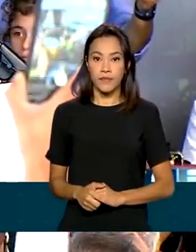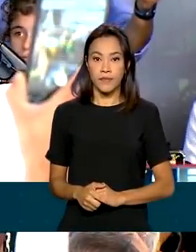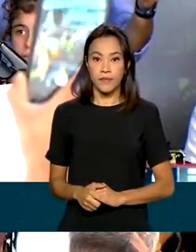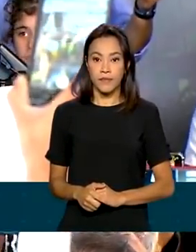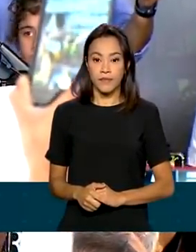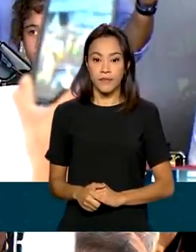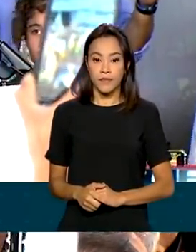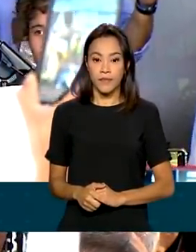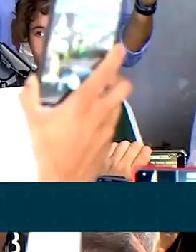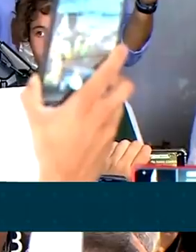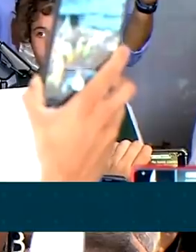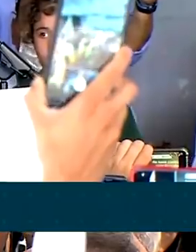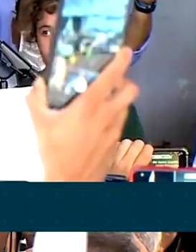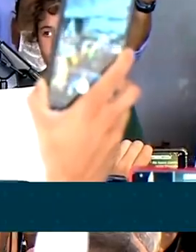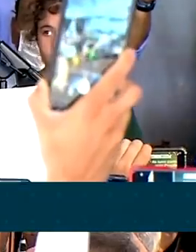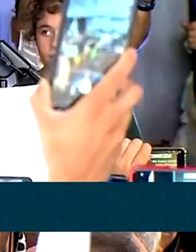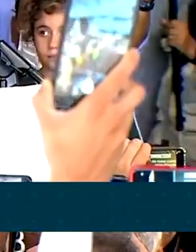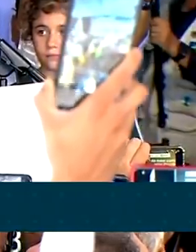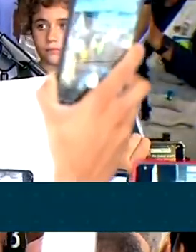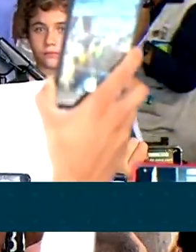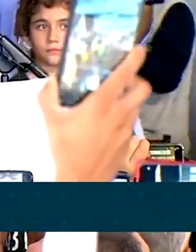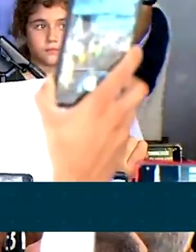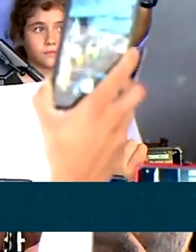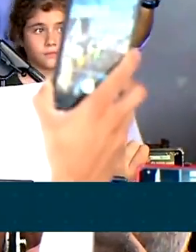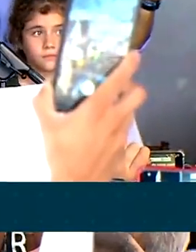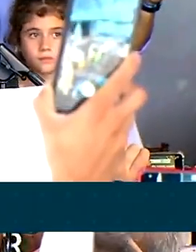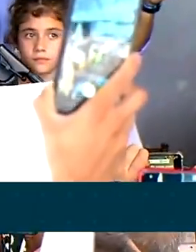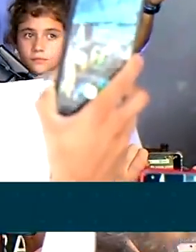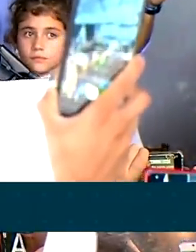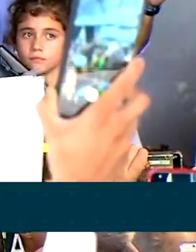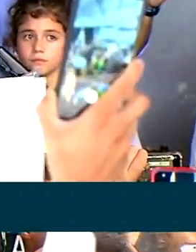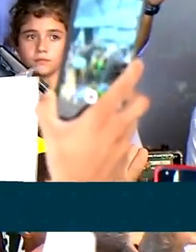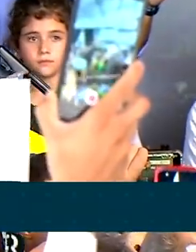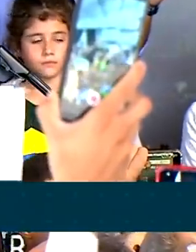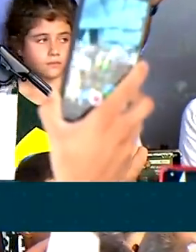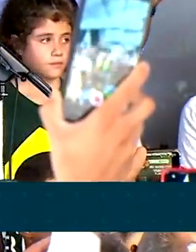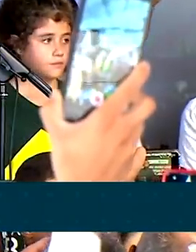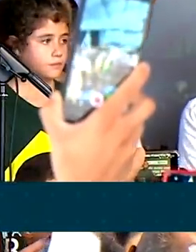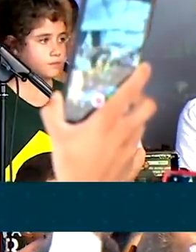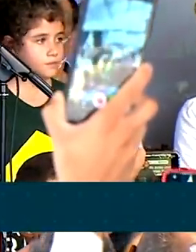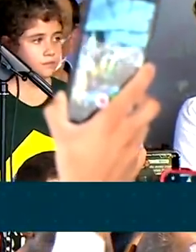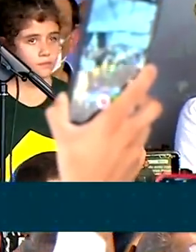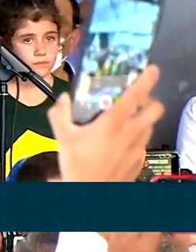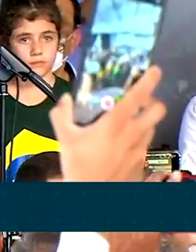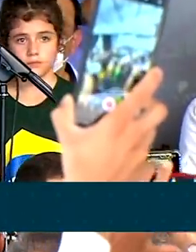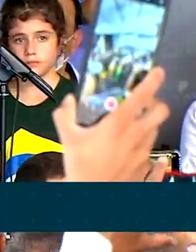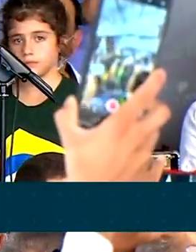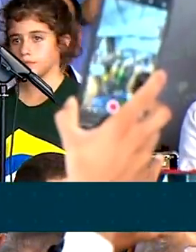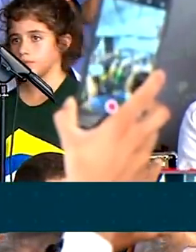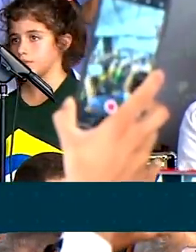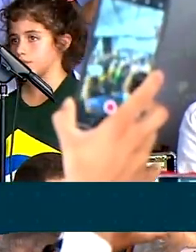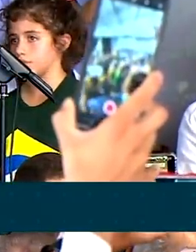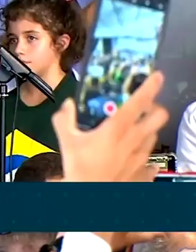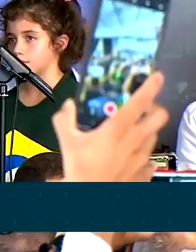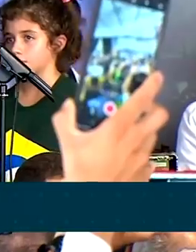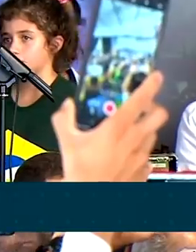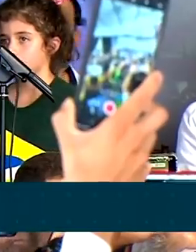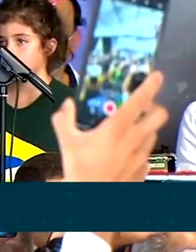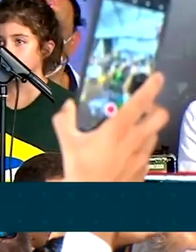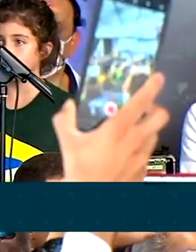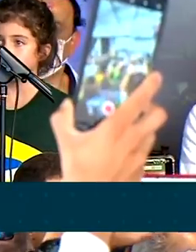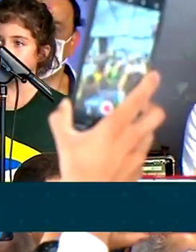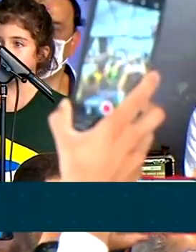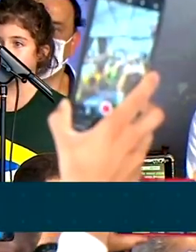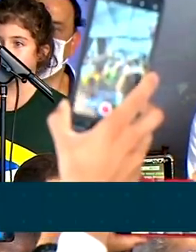motociclistas, bem como novas obras nessa nova concessão, é muito